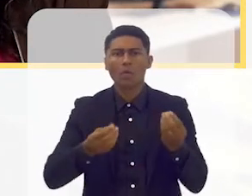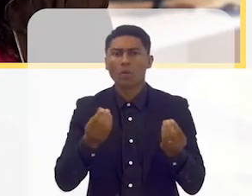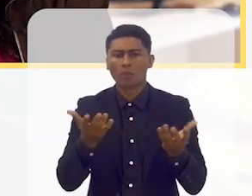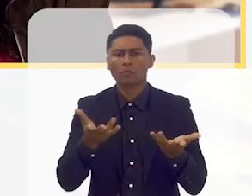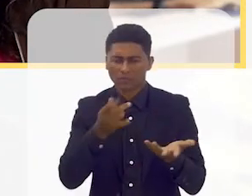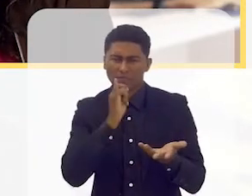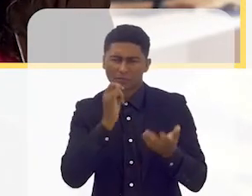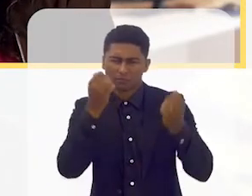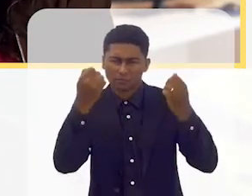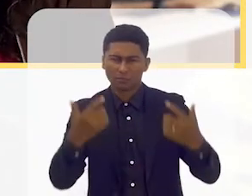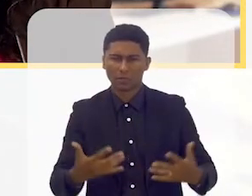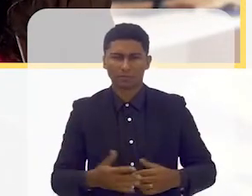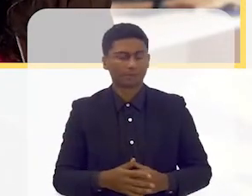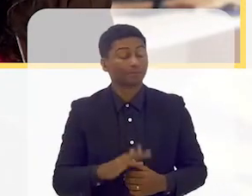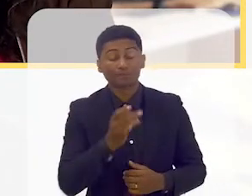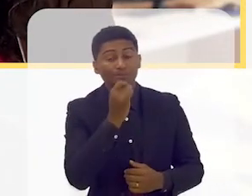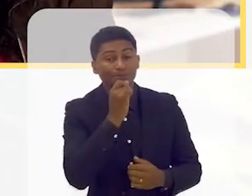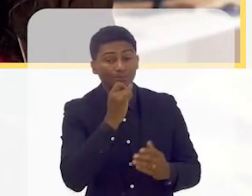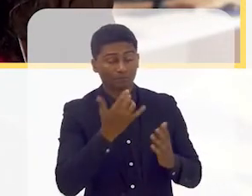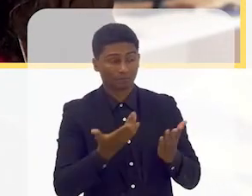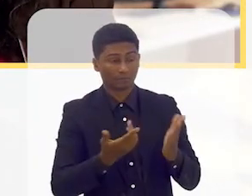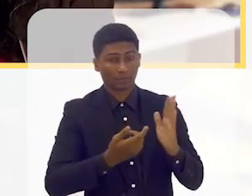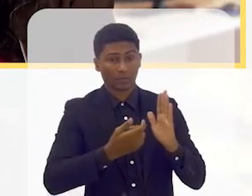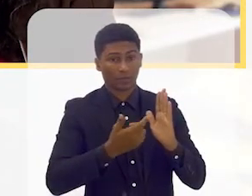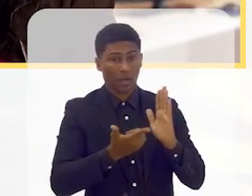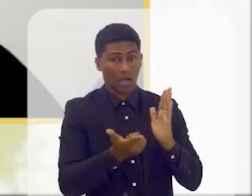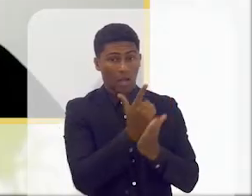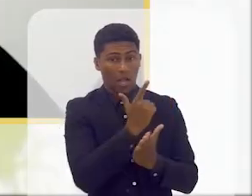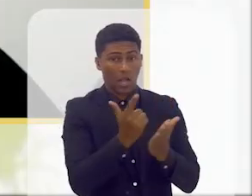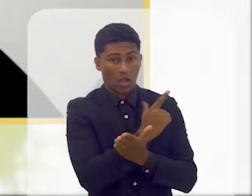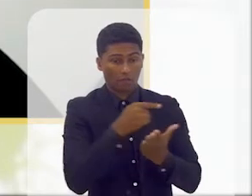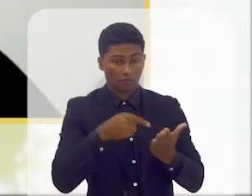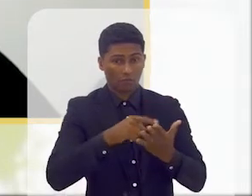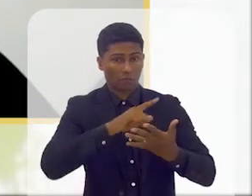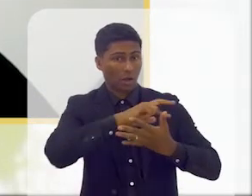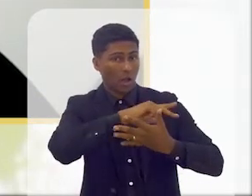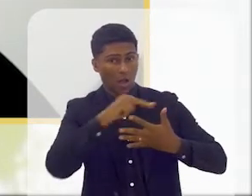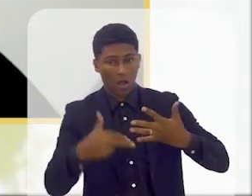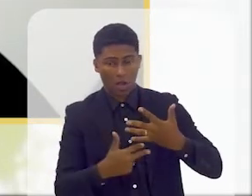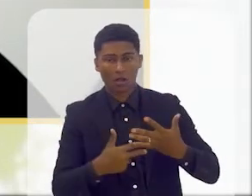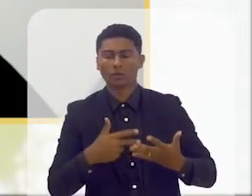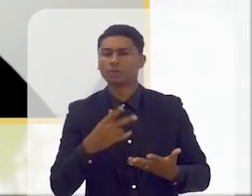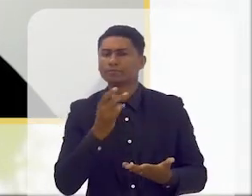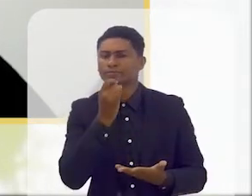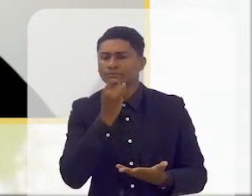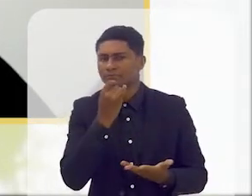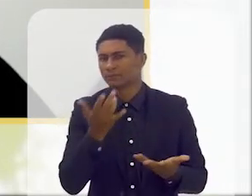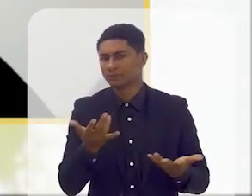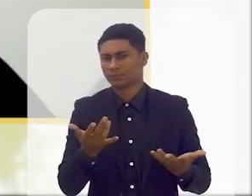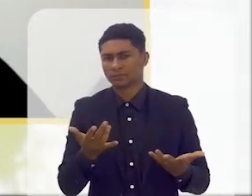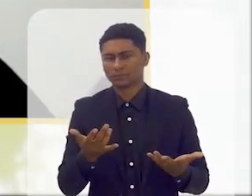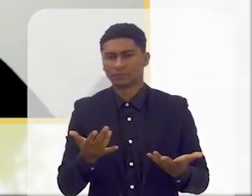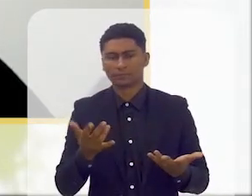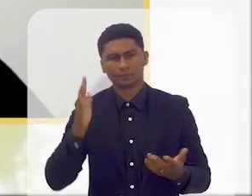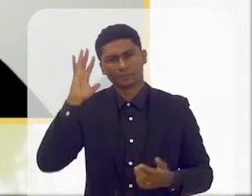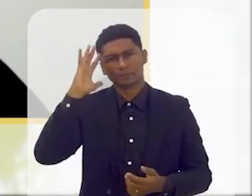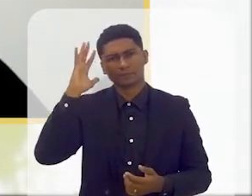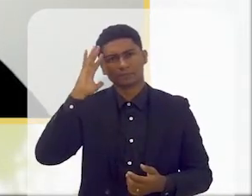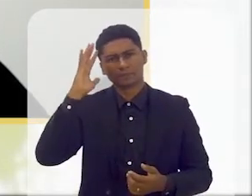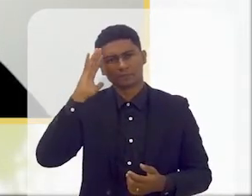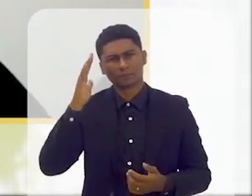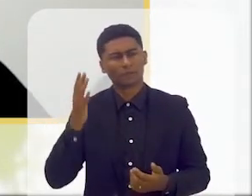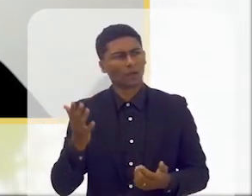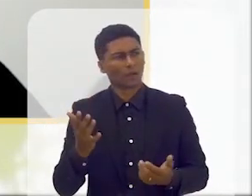Sim. O que é o conceito do livro multiformato? À partida pela palavra, podemos pensar que são